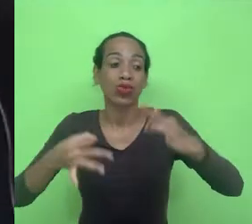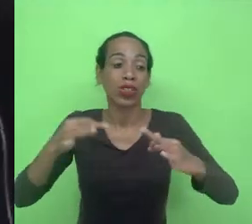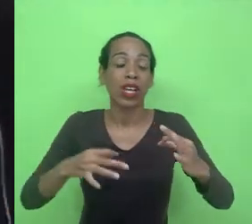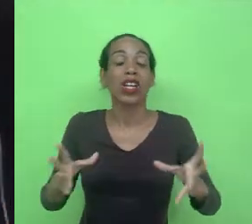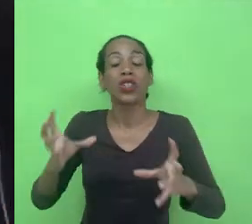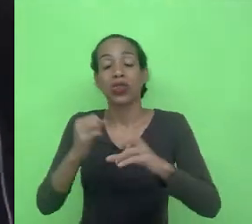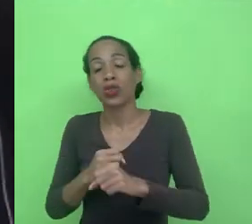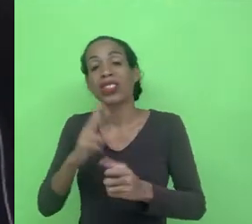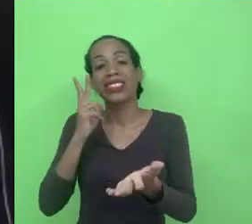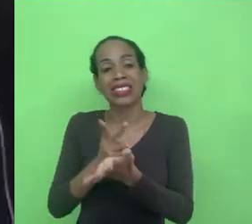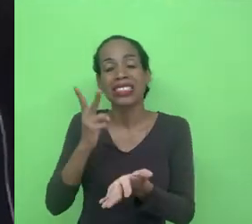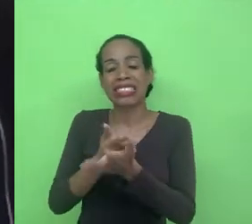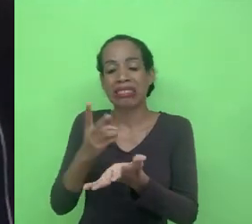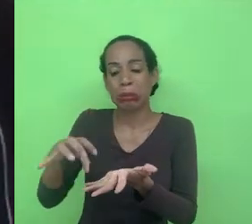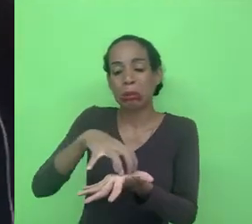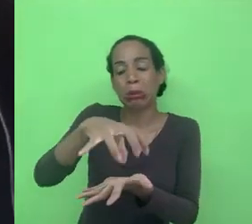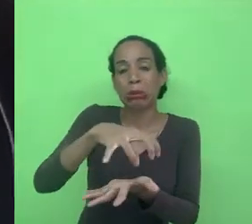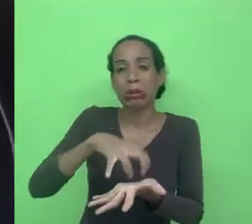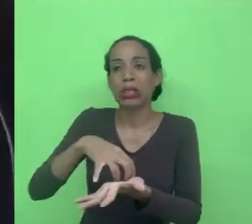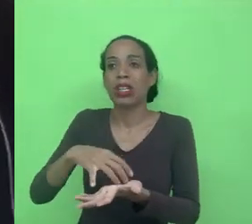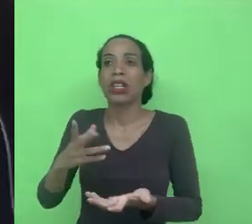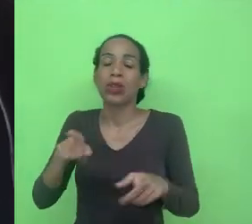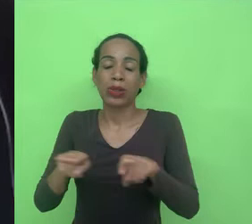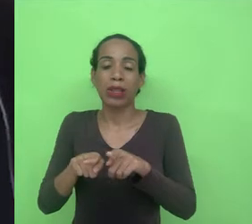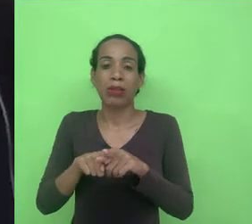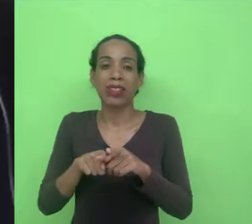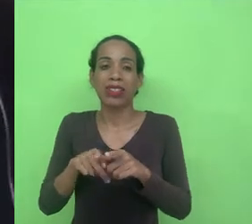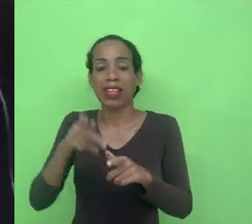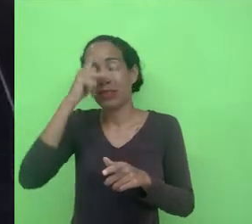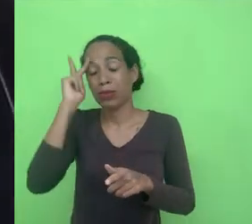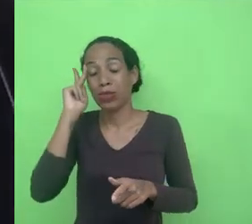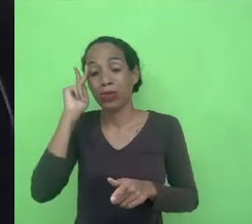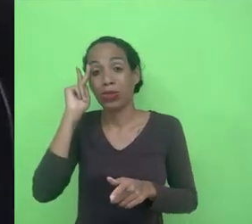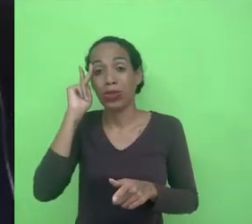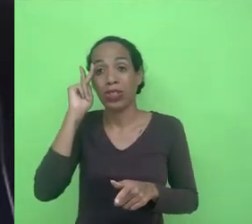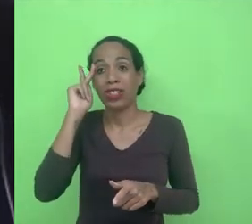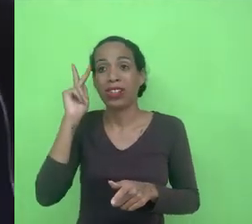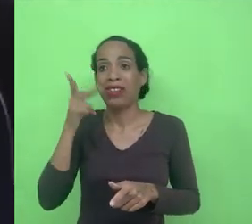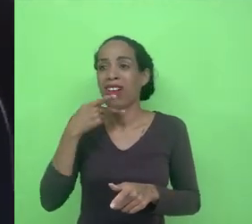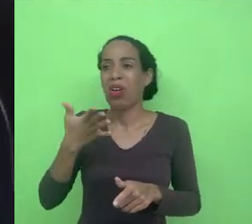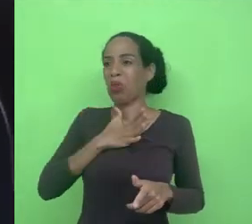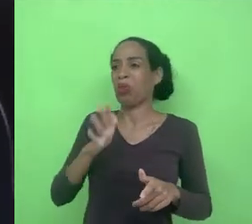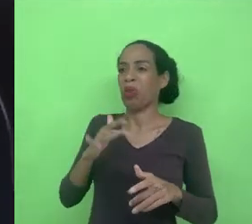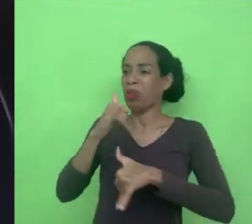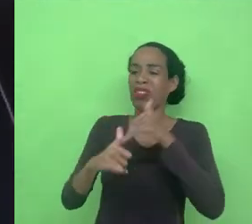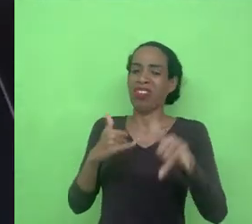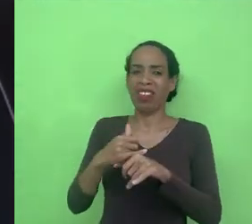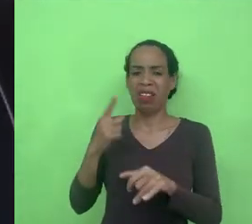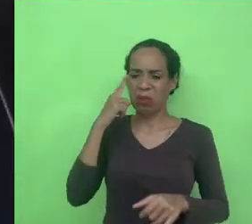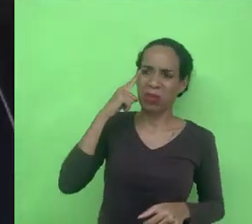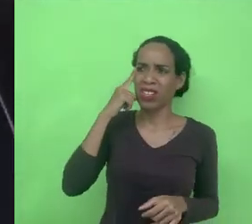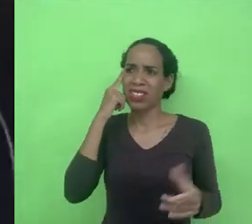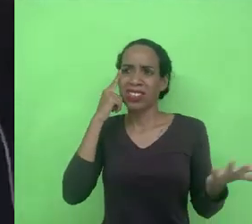sempre envolvidos e eu também sou contra as pessoas que são antitecnológicas que imaginam que vão